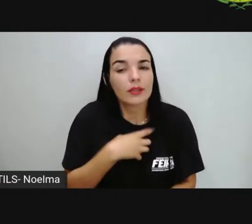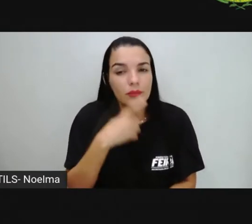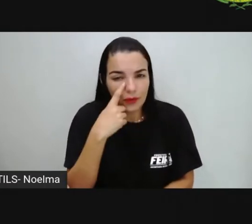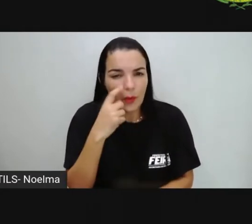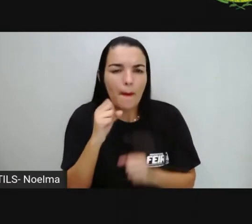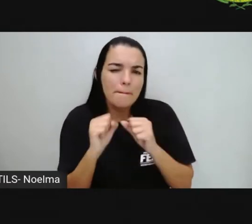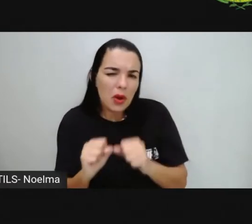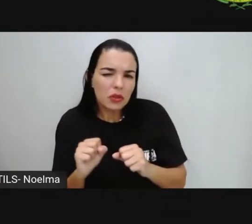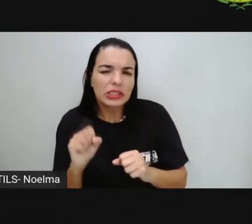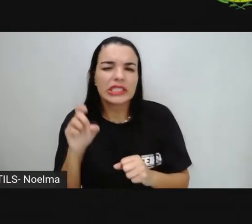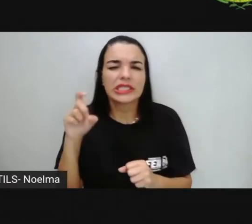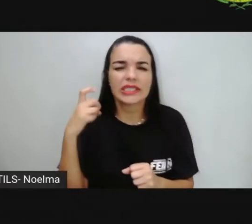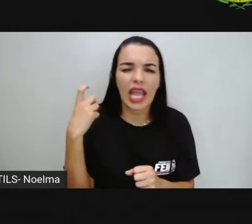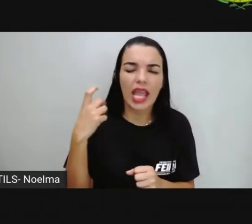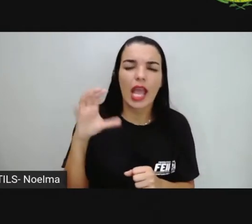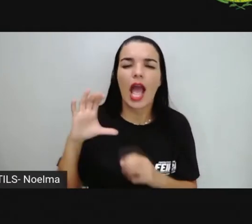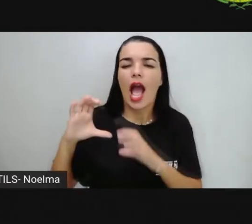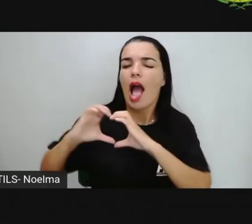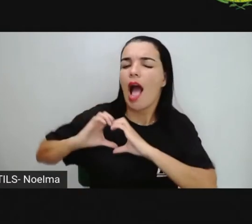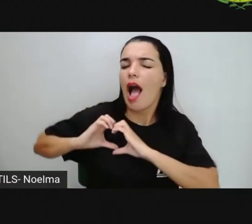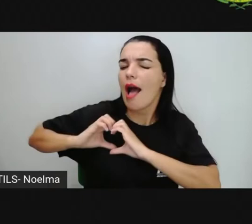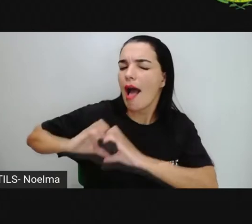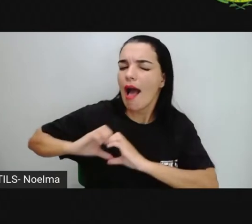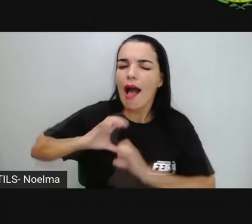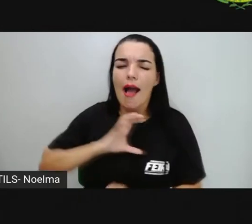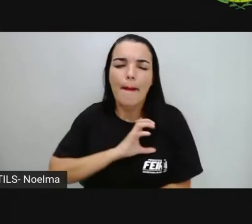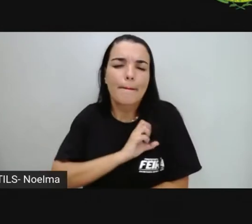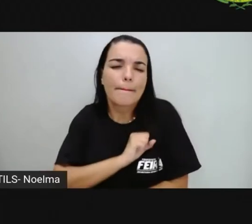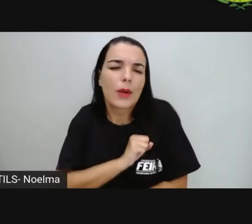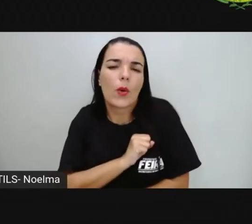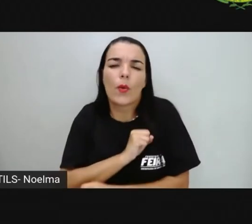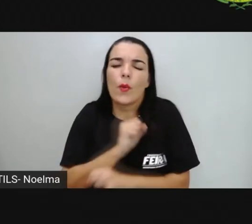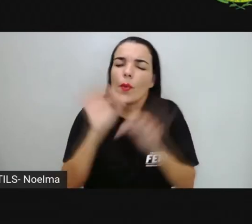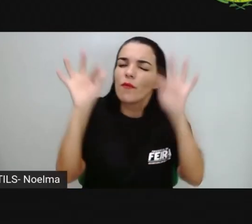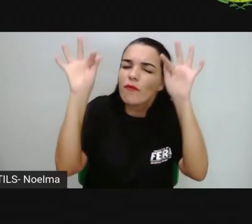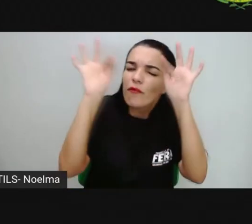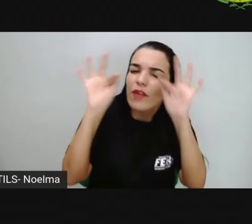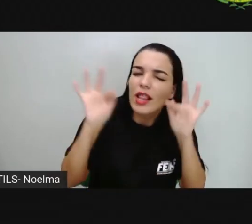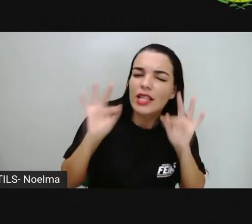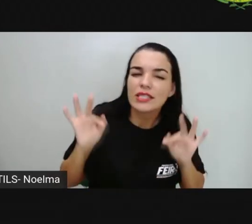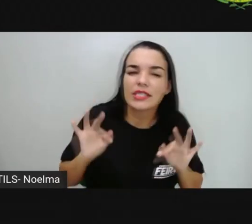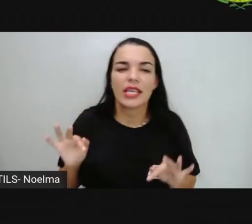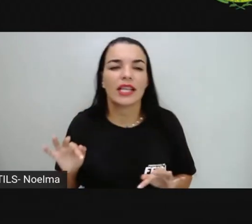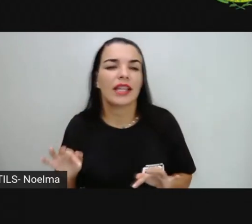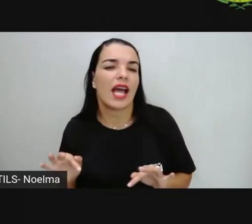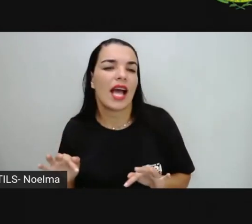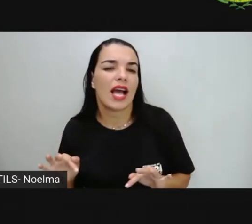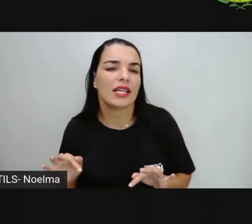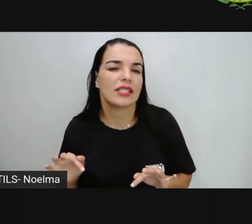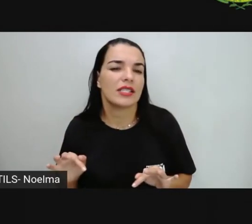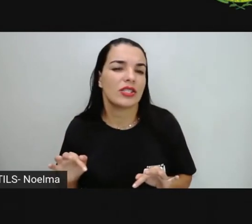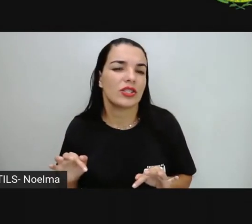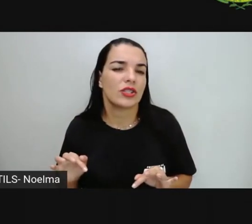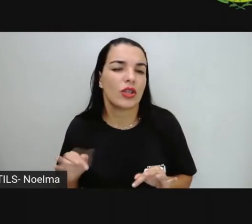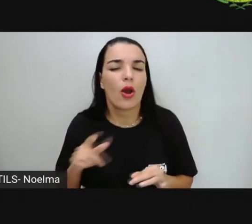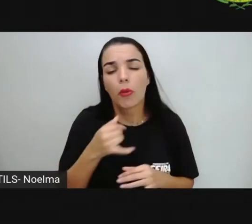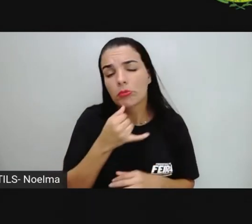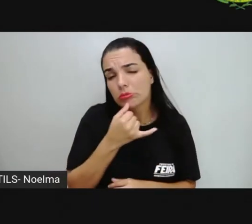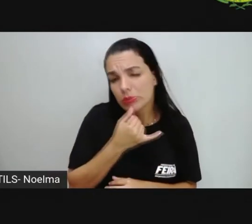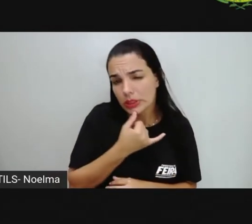alguma coisa, ou alguém, ou o sentimento de felicidade, ou mesmo o sentimento de